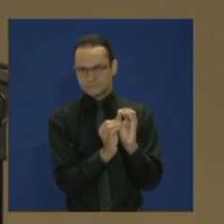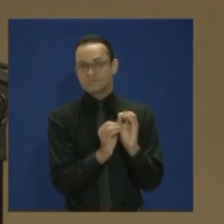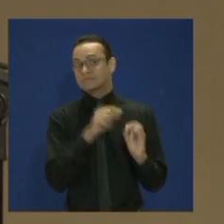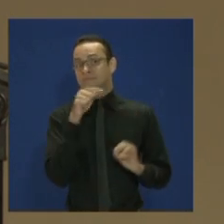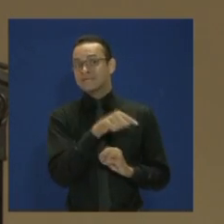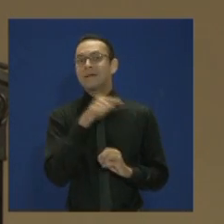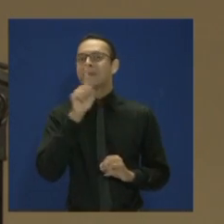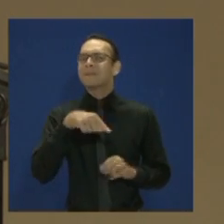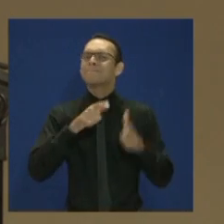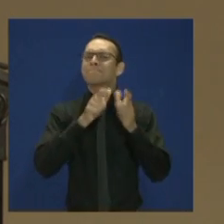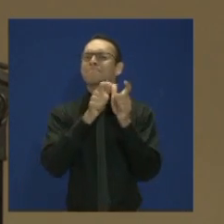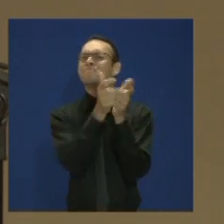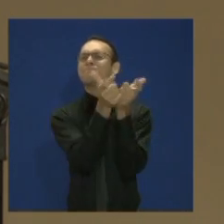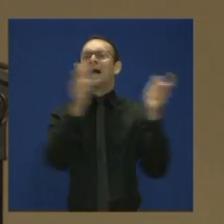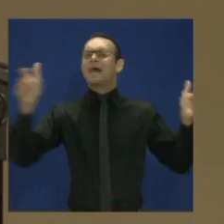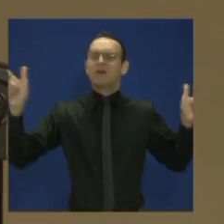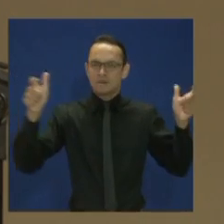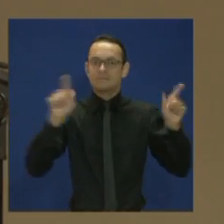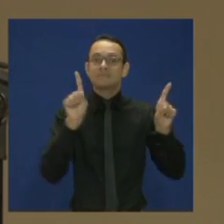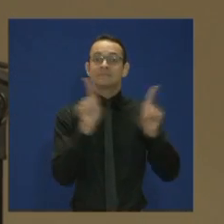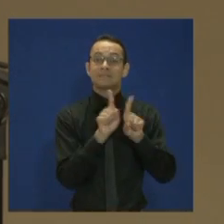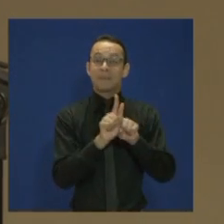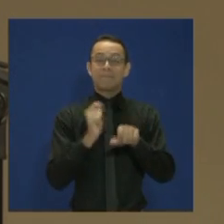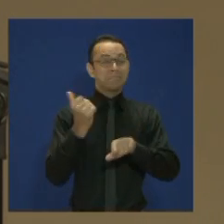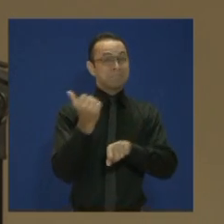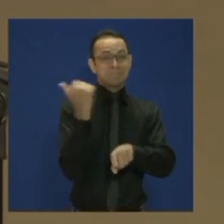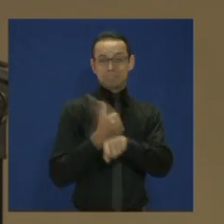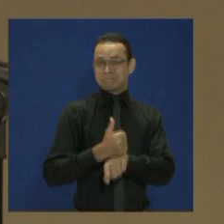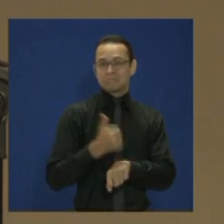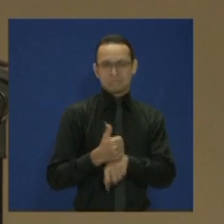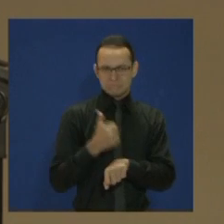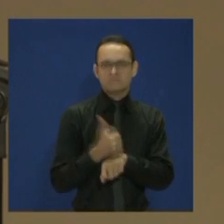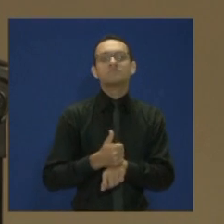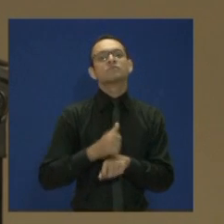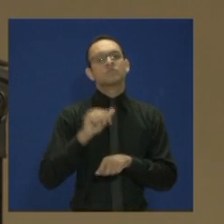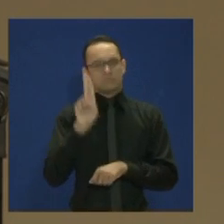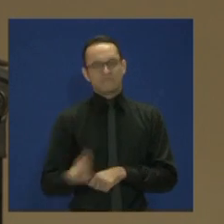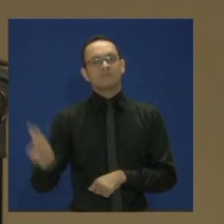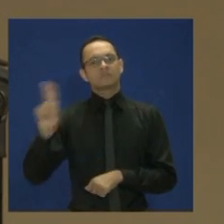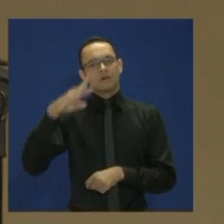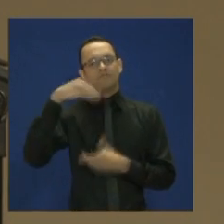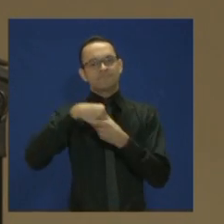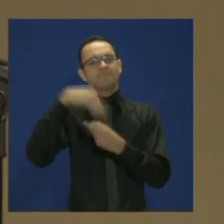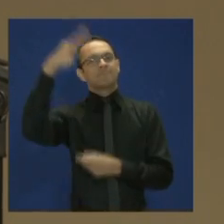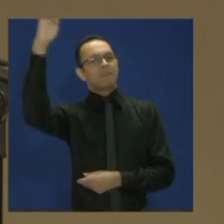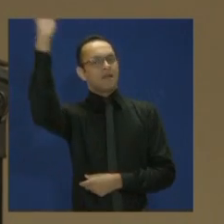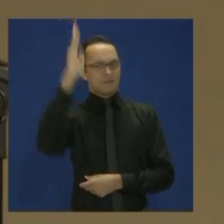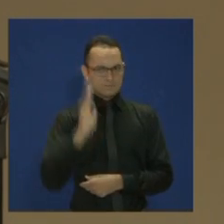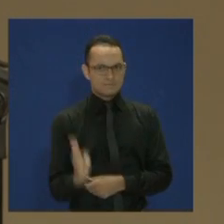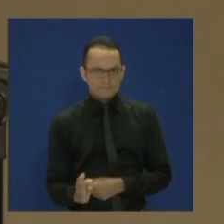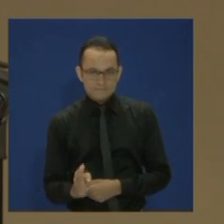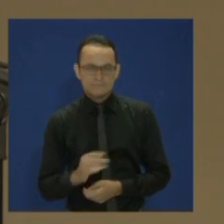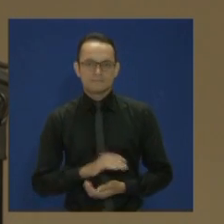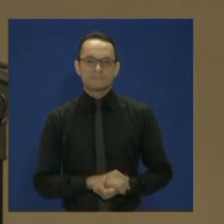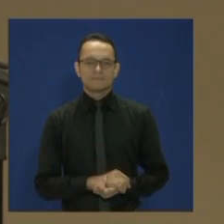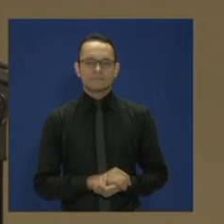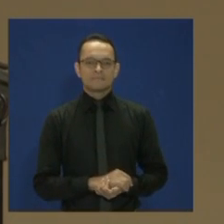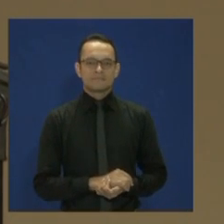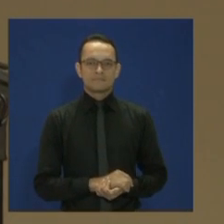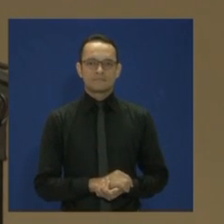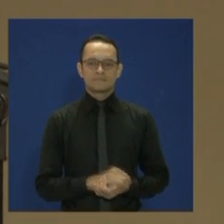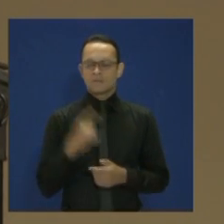entre as maiores e melhores universidades desse país. Vale lembrar que em 2007,